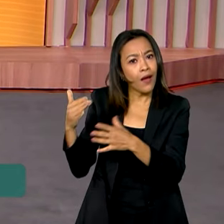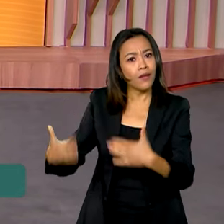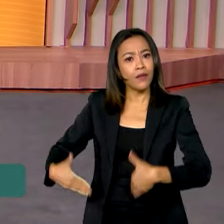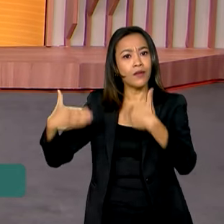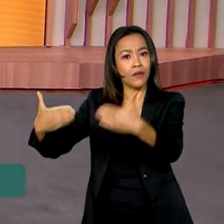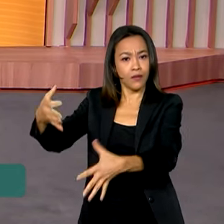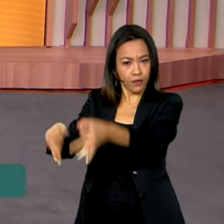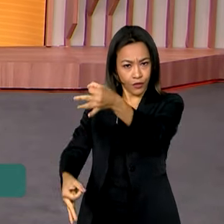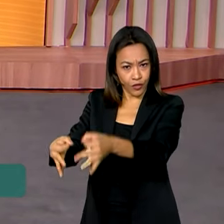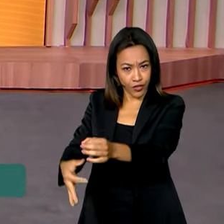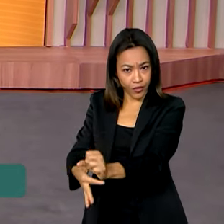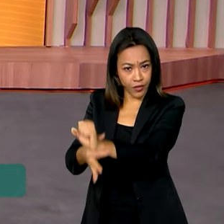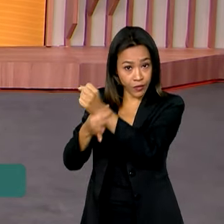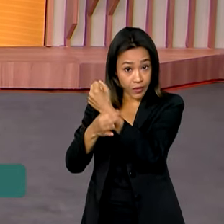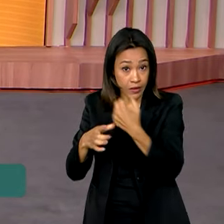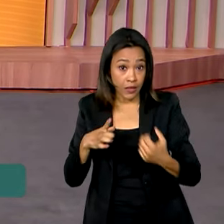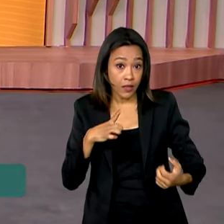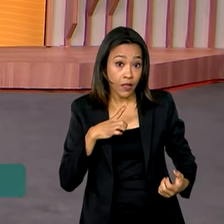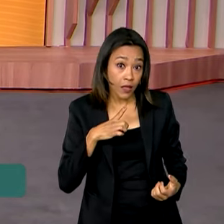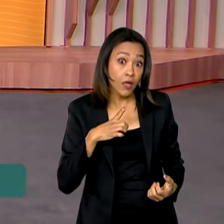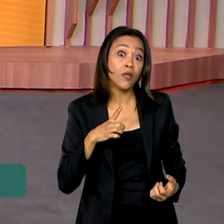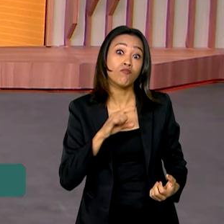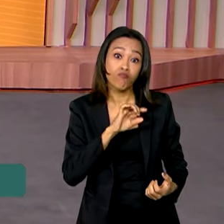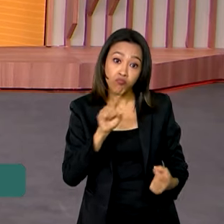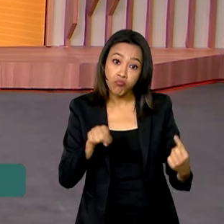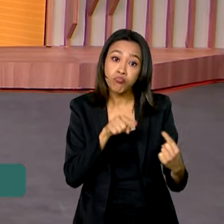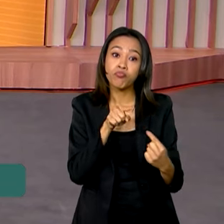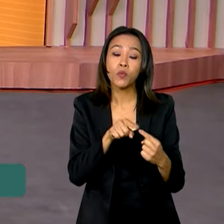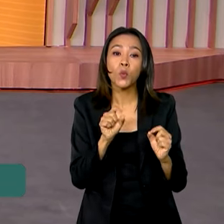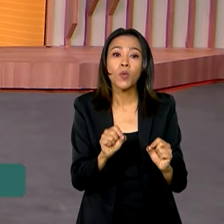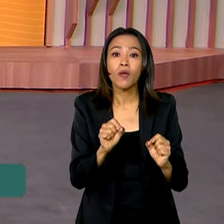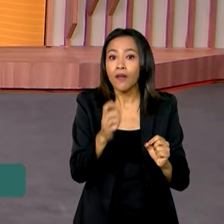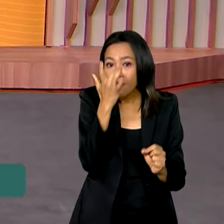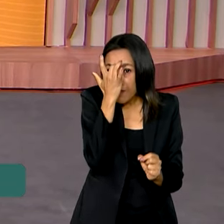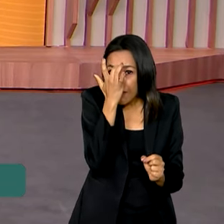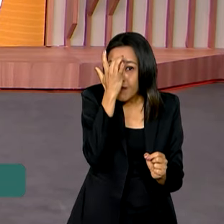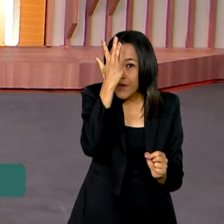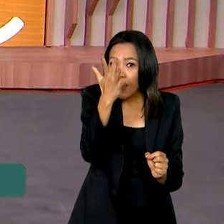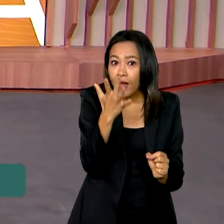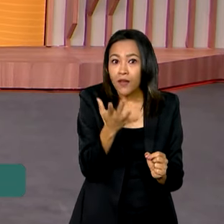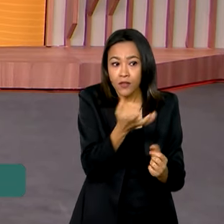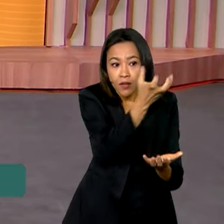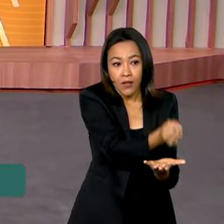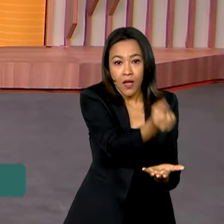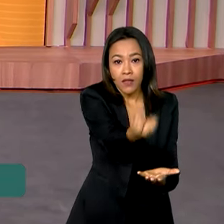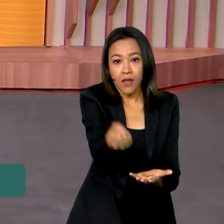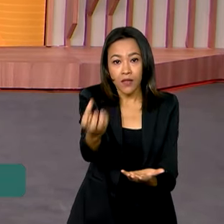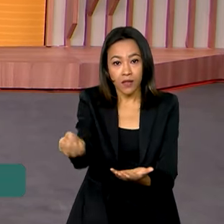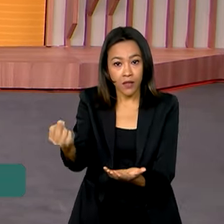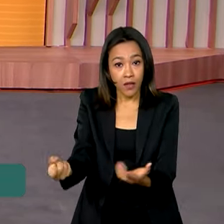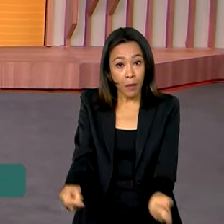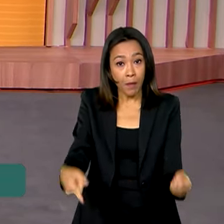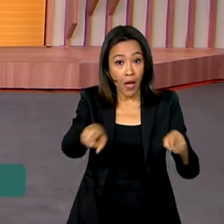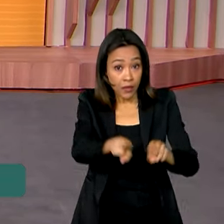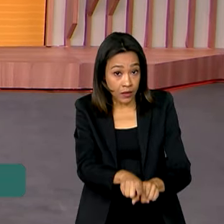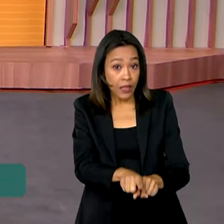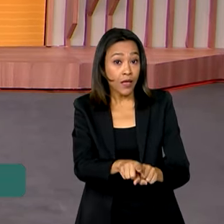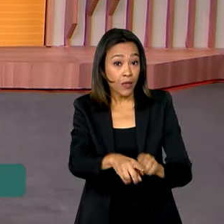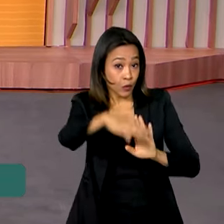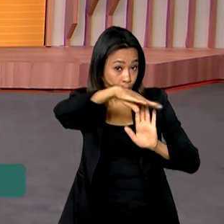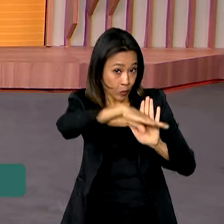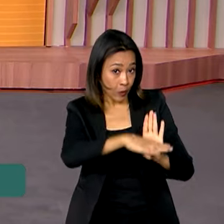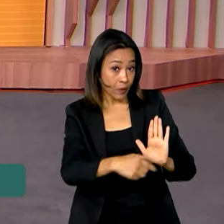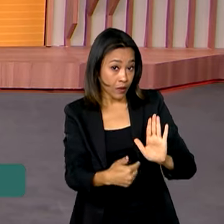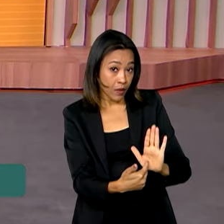Pública, que tem agora uma funcionalidade para facilitar a adesão de novos parceiros ao programa.